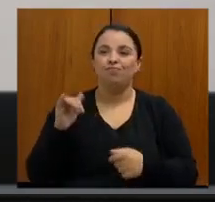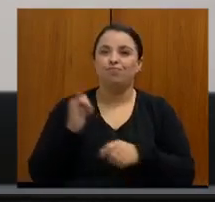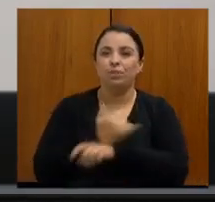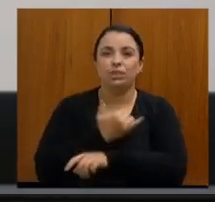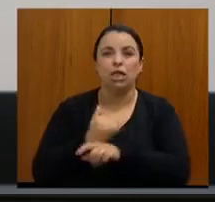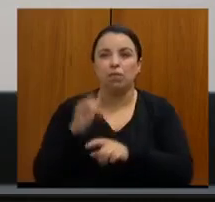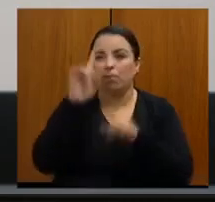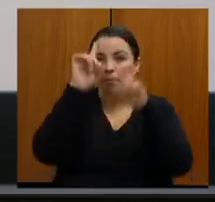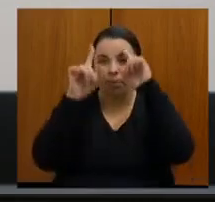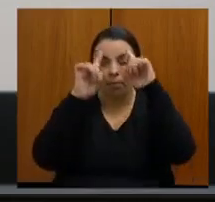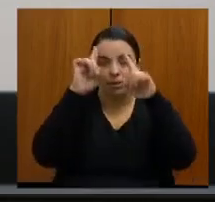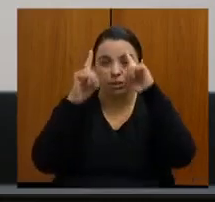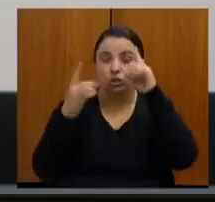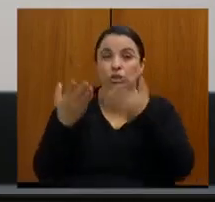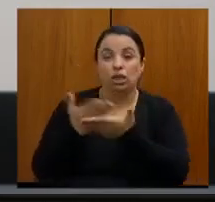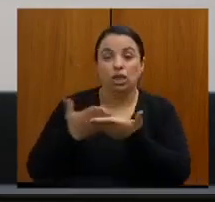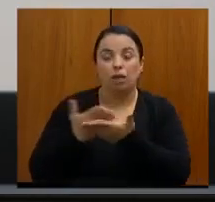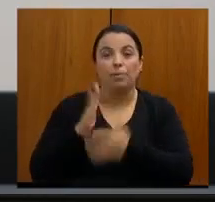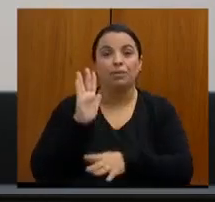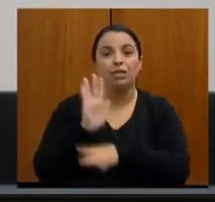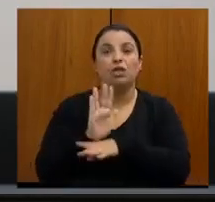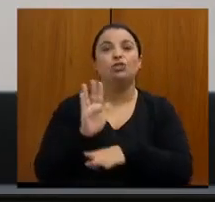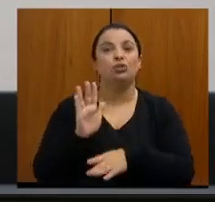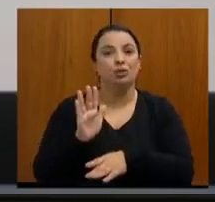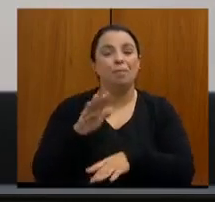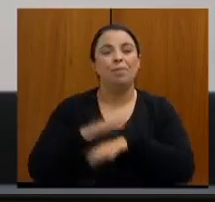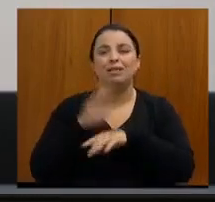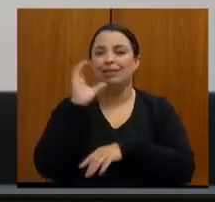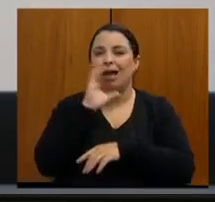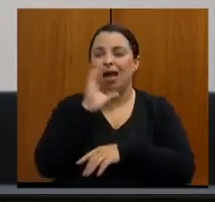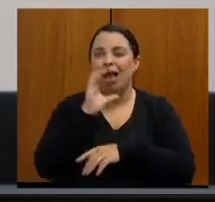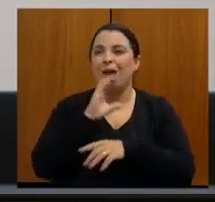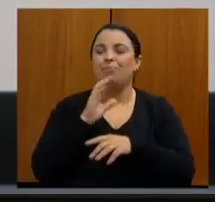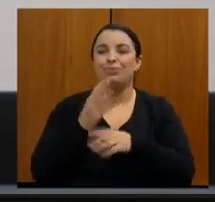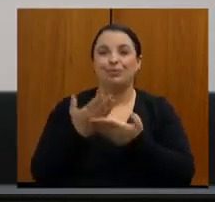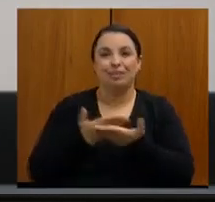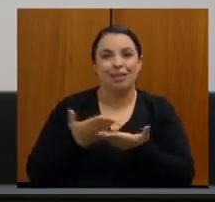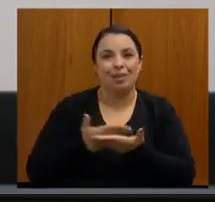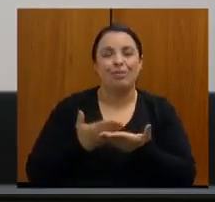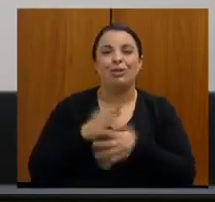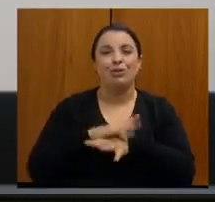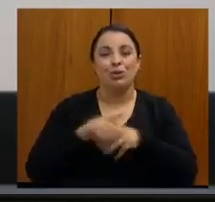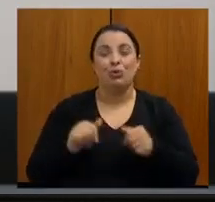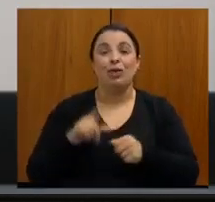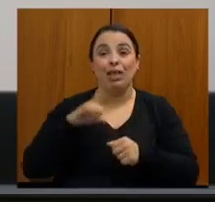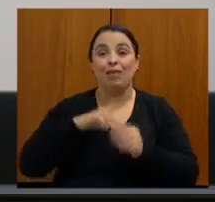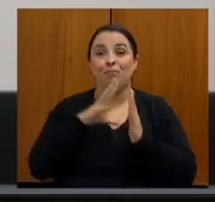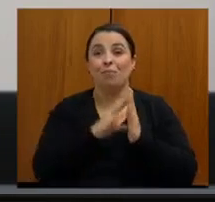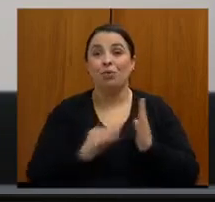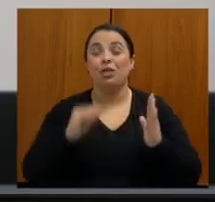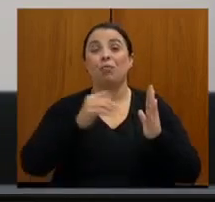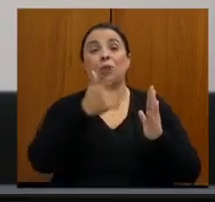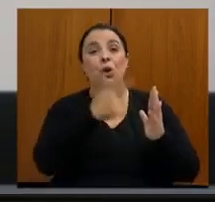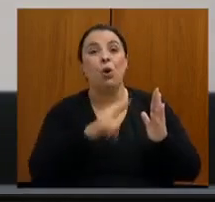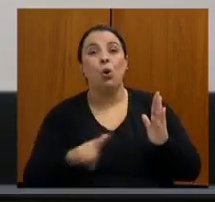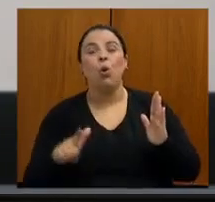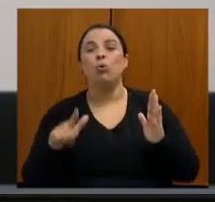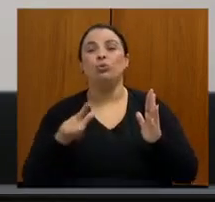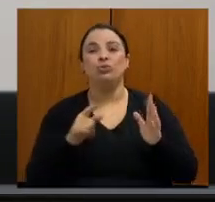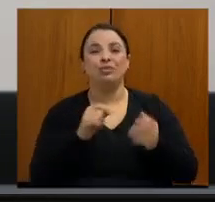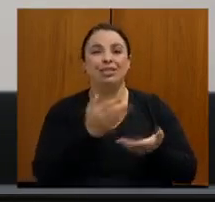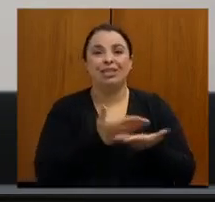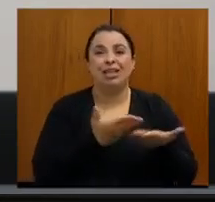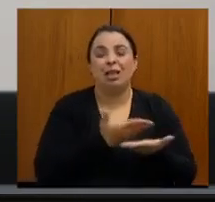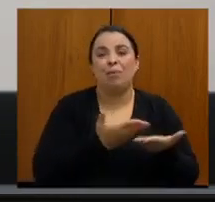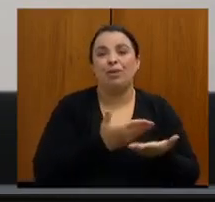e que serviu também de modelo para outras áreas dentro da oncologia. No início, nós tratávamos